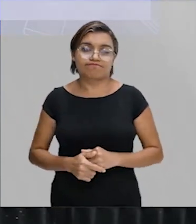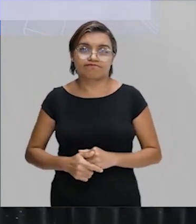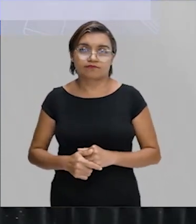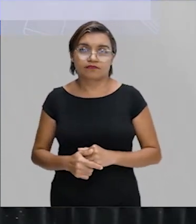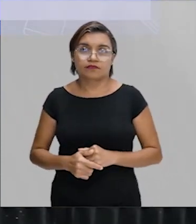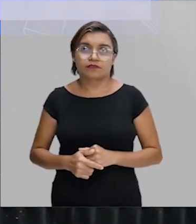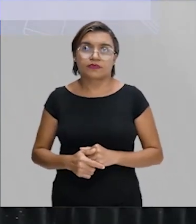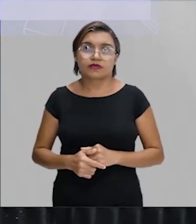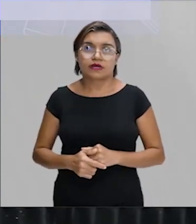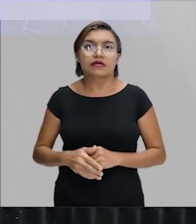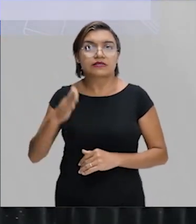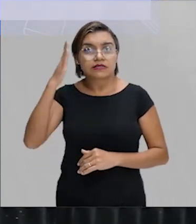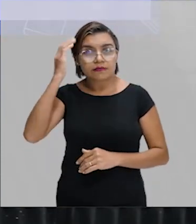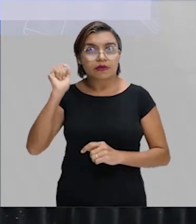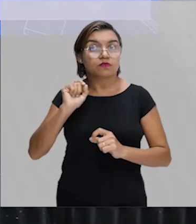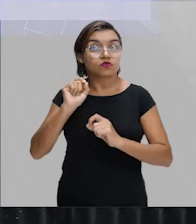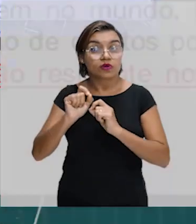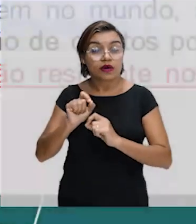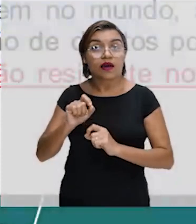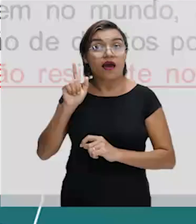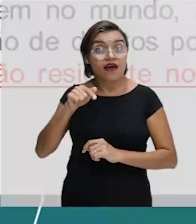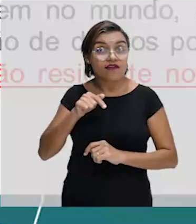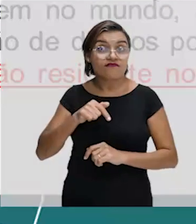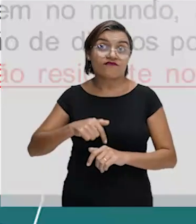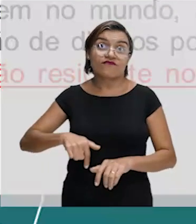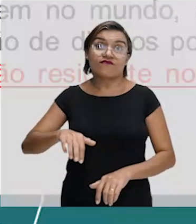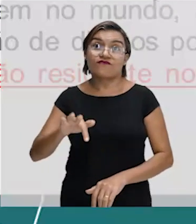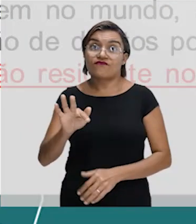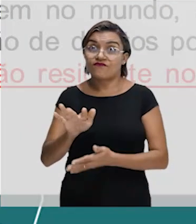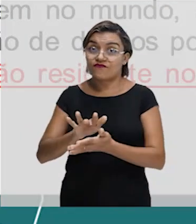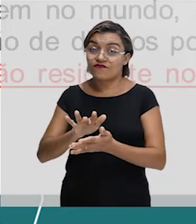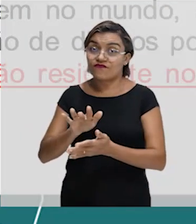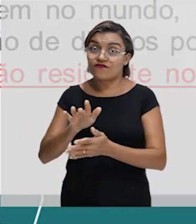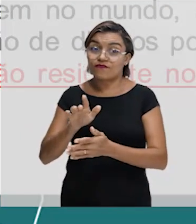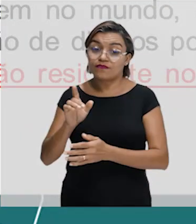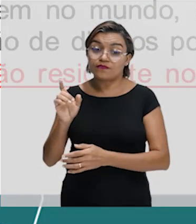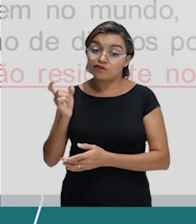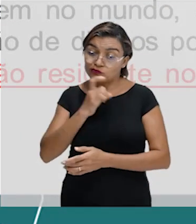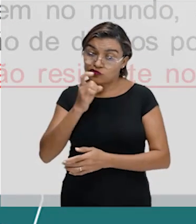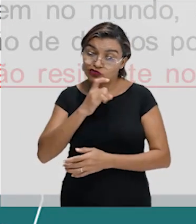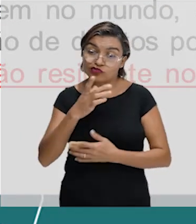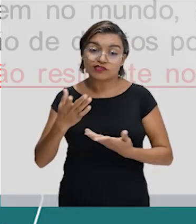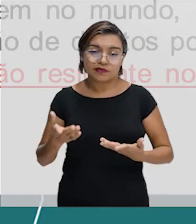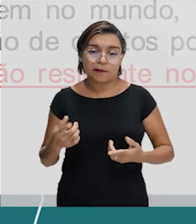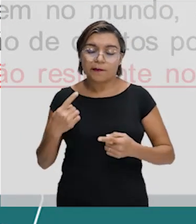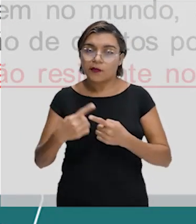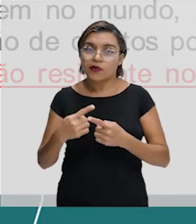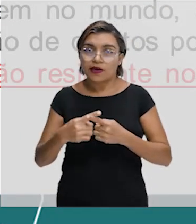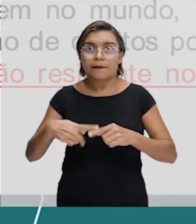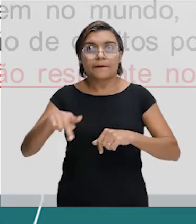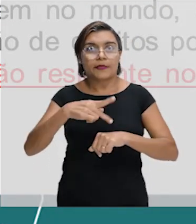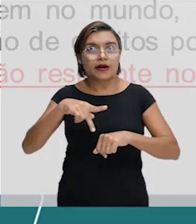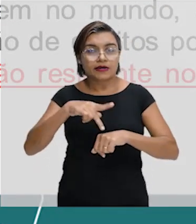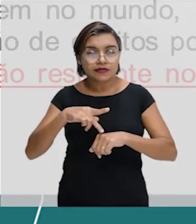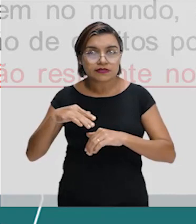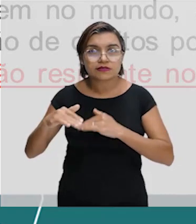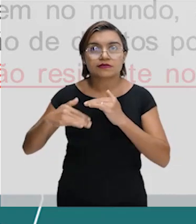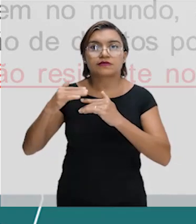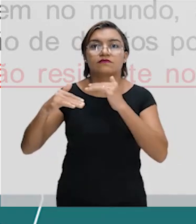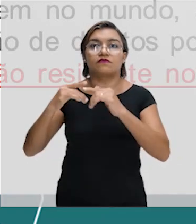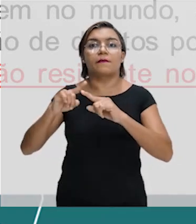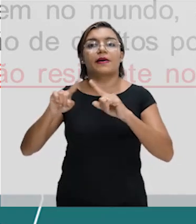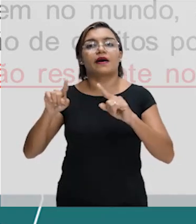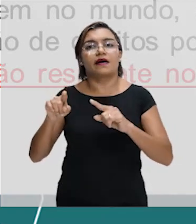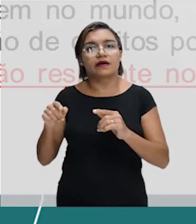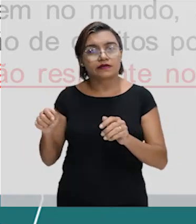que isso é falso. Embora existam nações desenvolvidas, mas a pobreza também